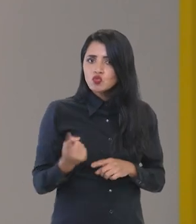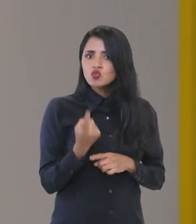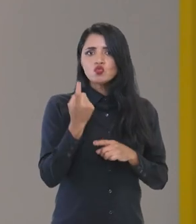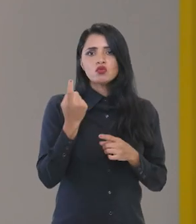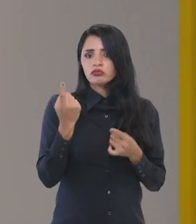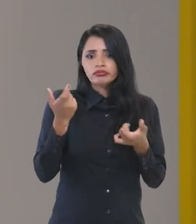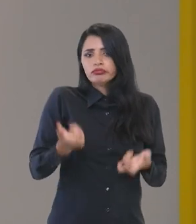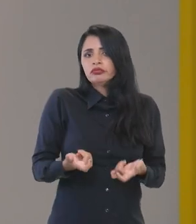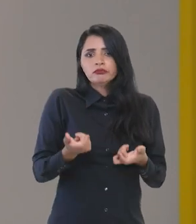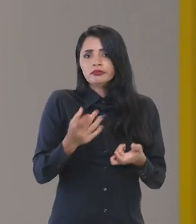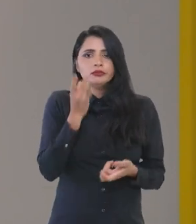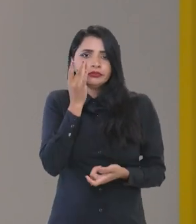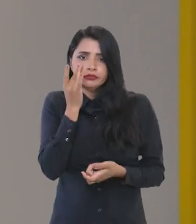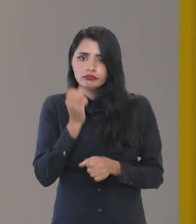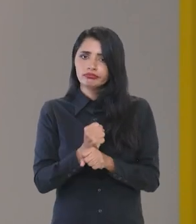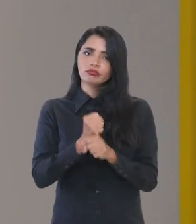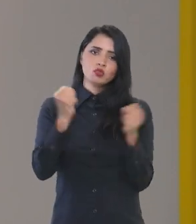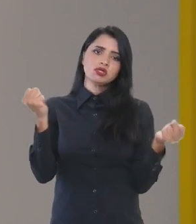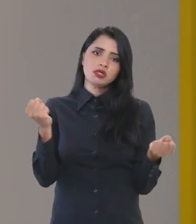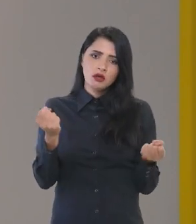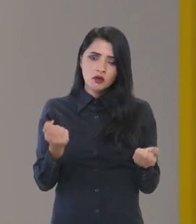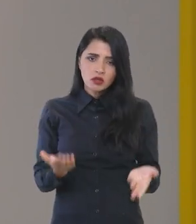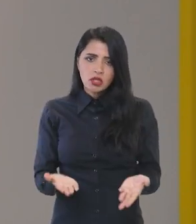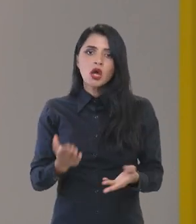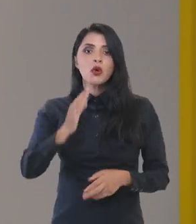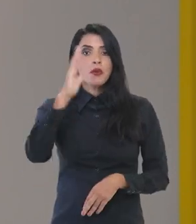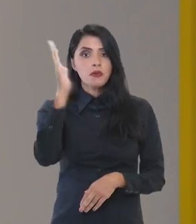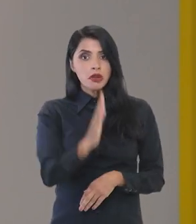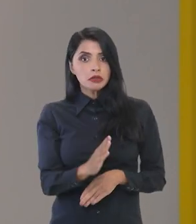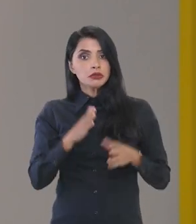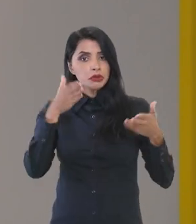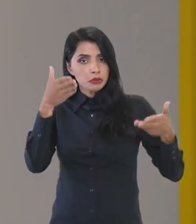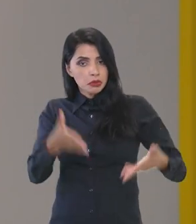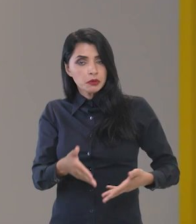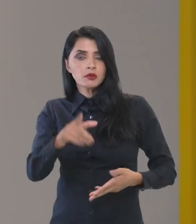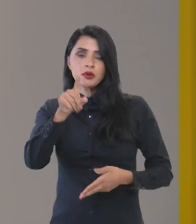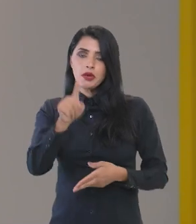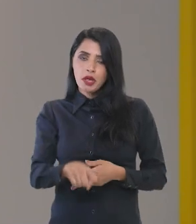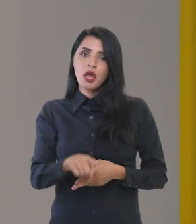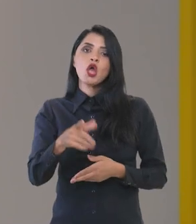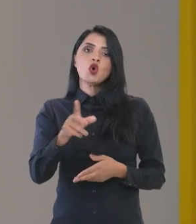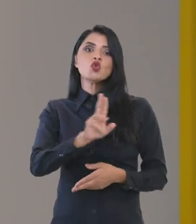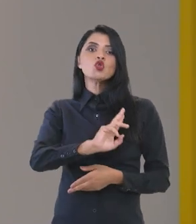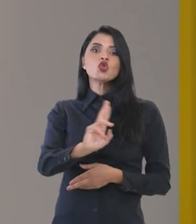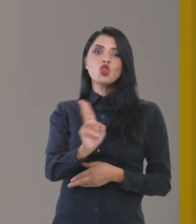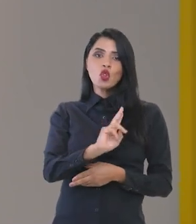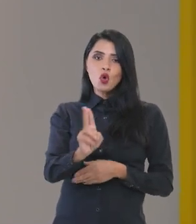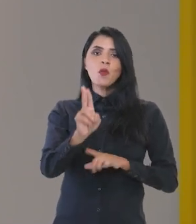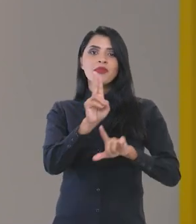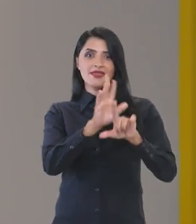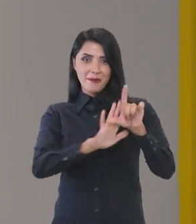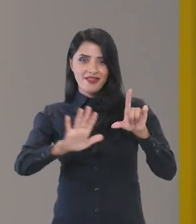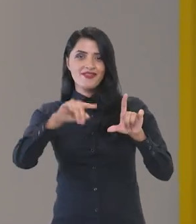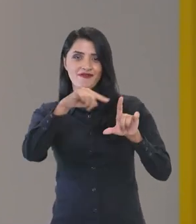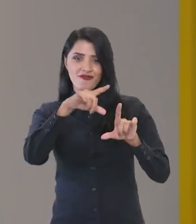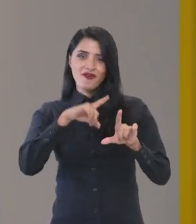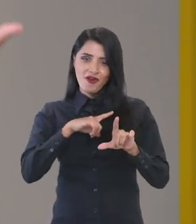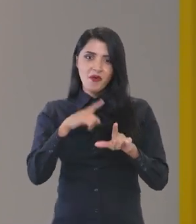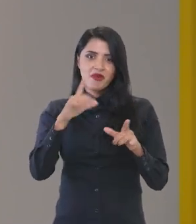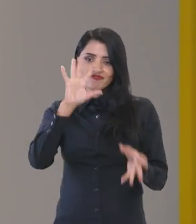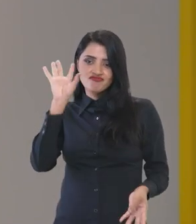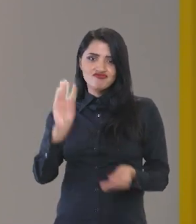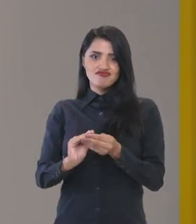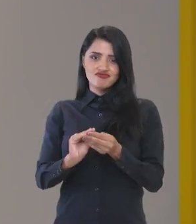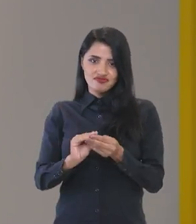por meio presencial. Então, o Brasil Participativo é o nome da plataforma que